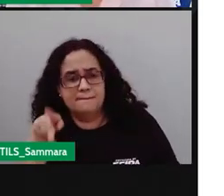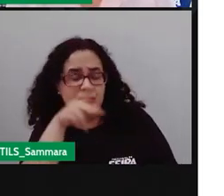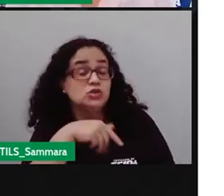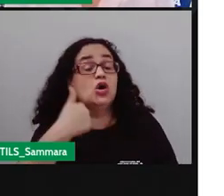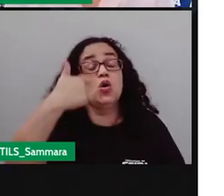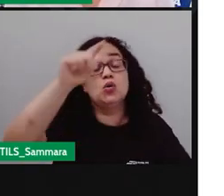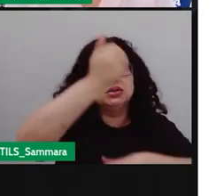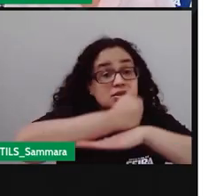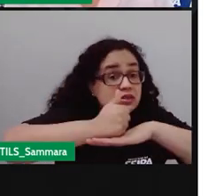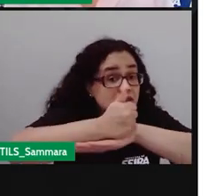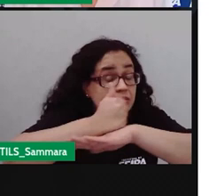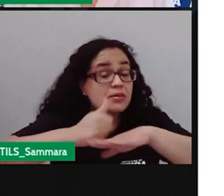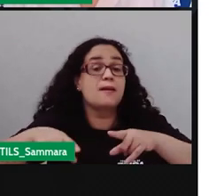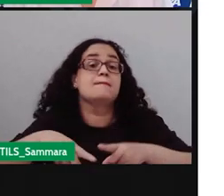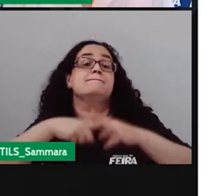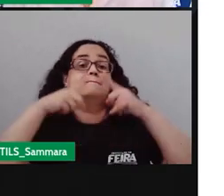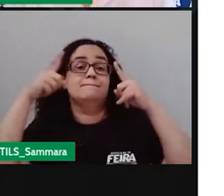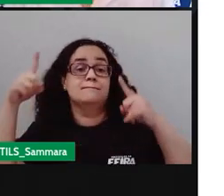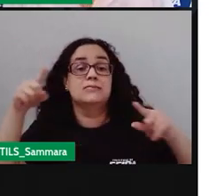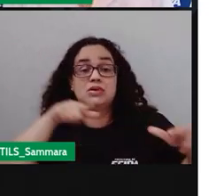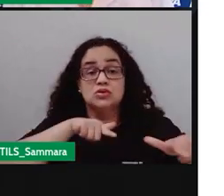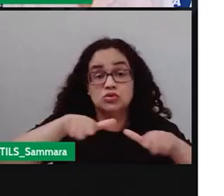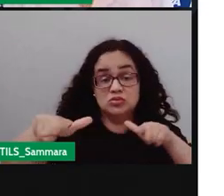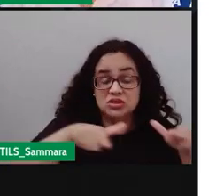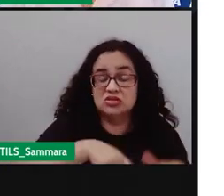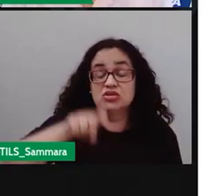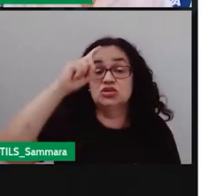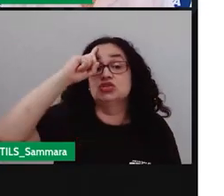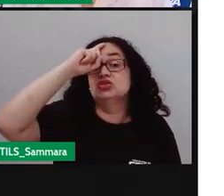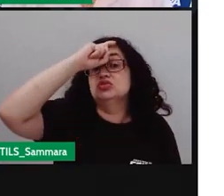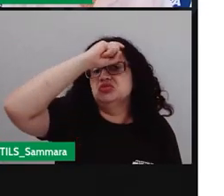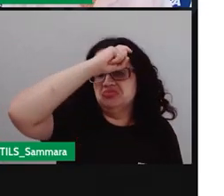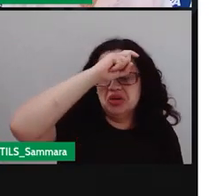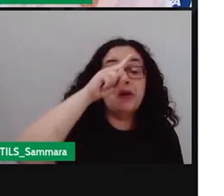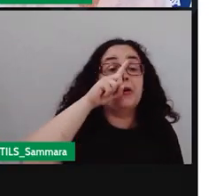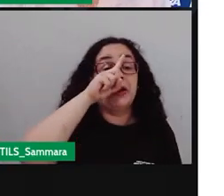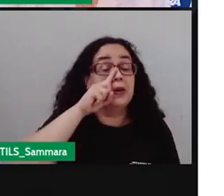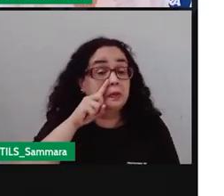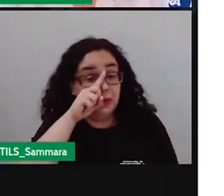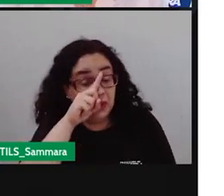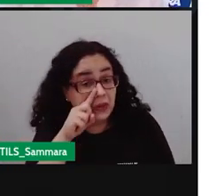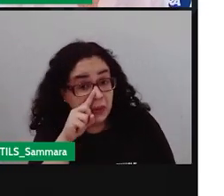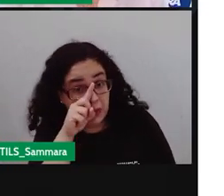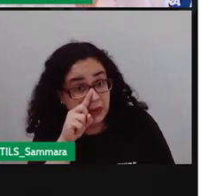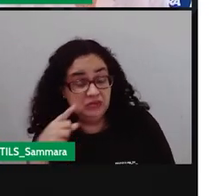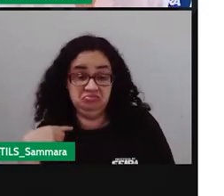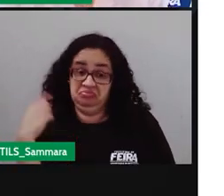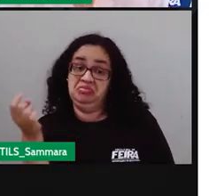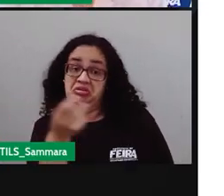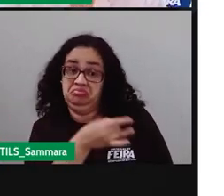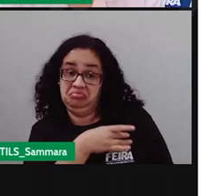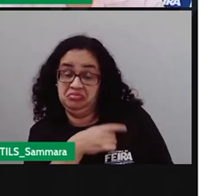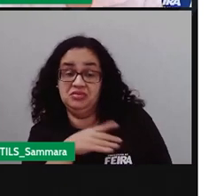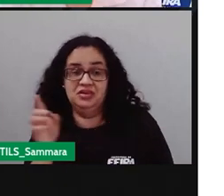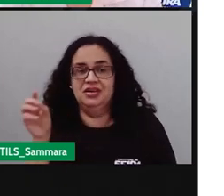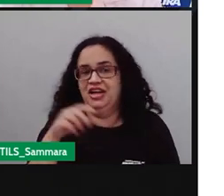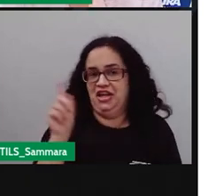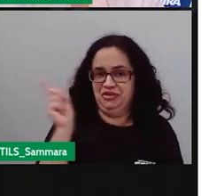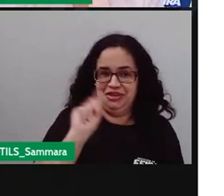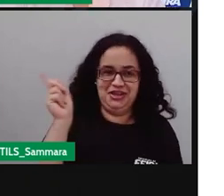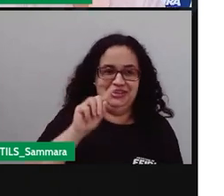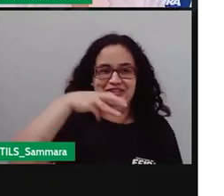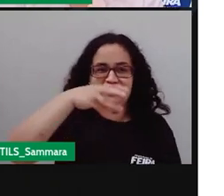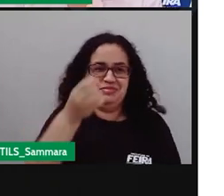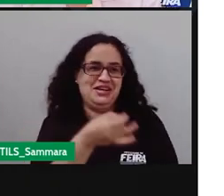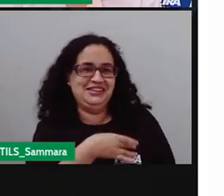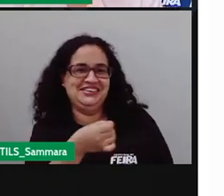profissões, mas é um trabalho complicadíssimo e arriscado, né, eu, Medrosa, não iria, você iria, Samara?